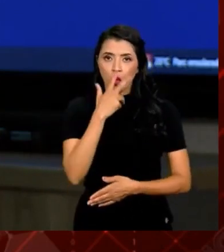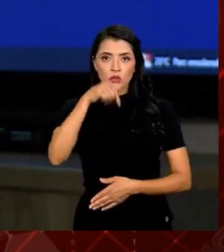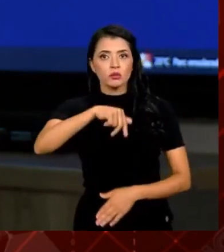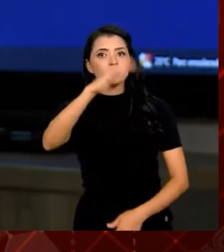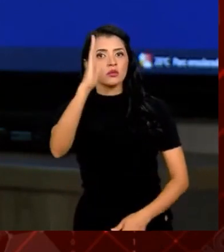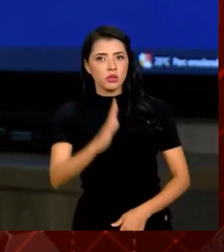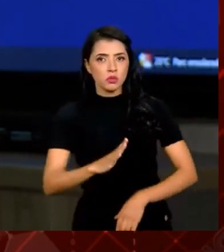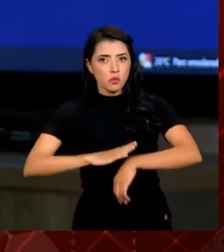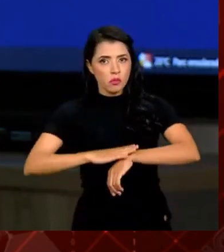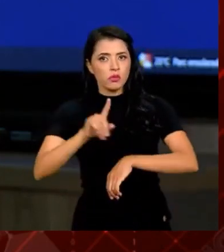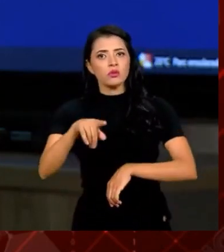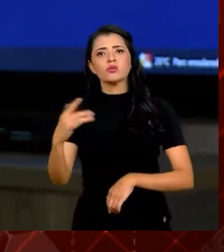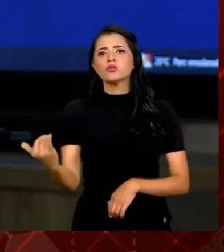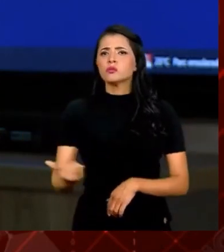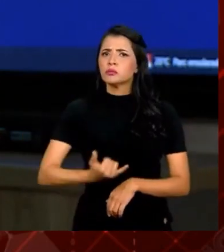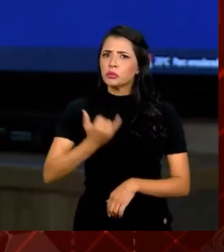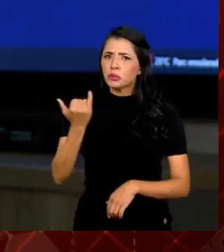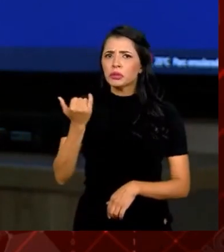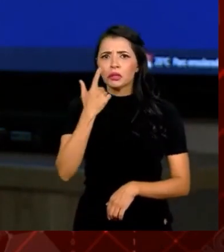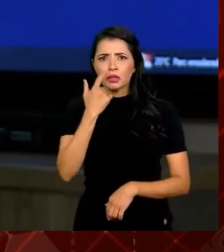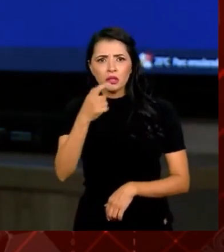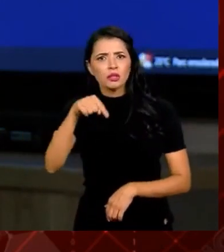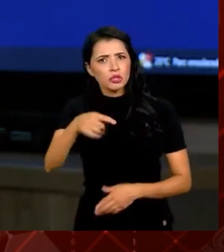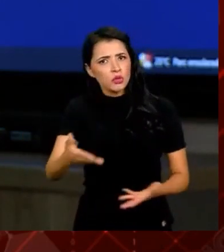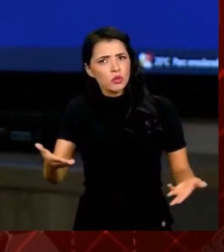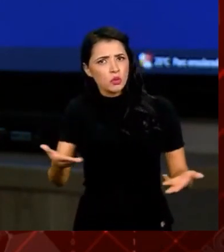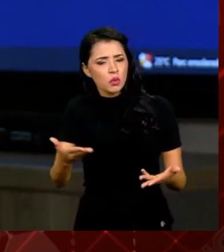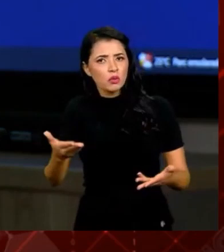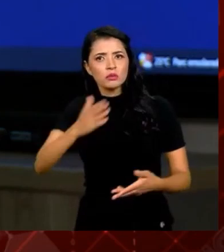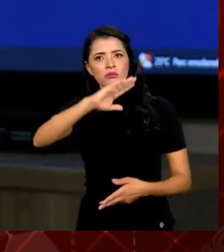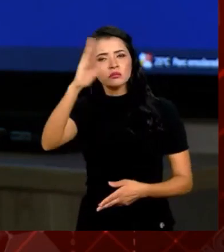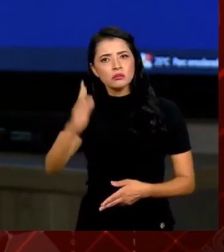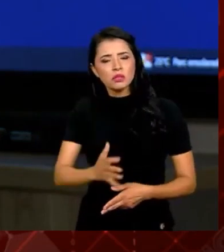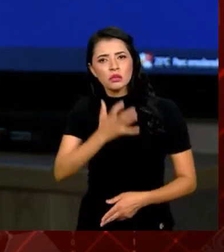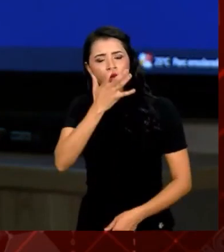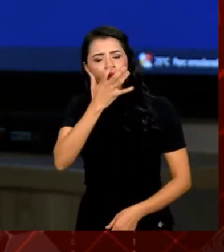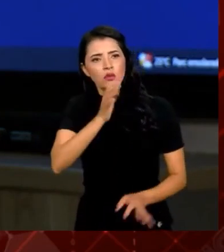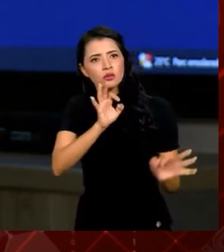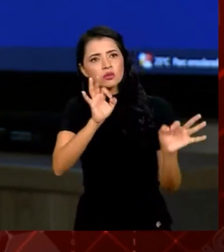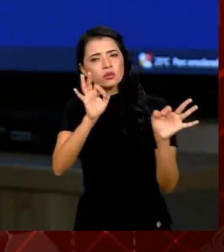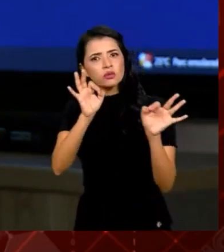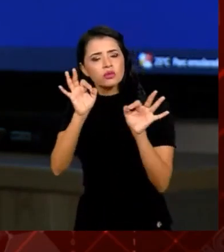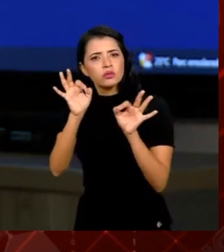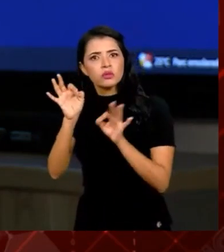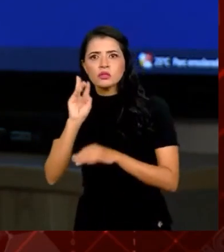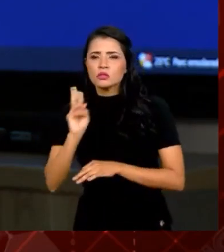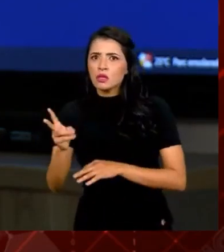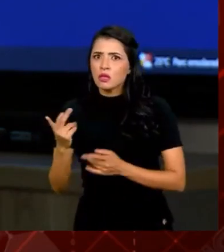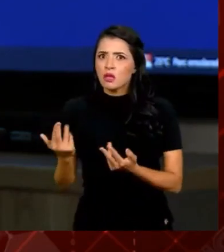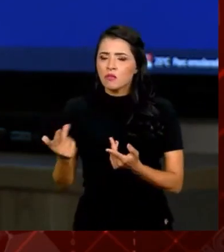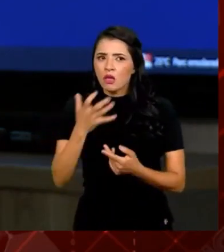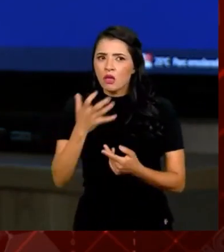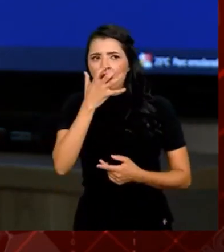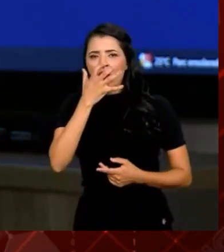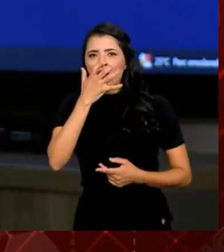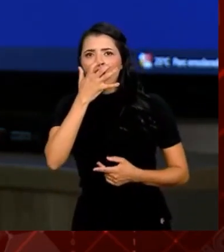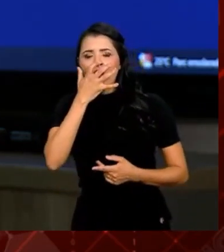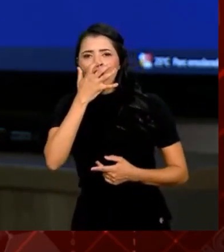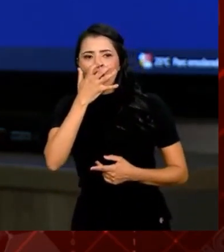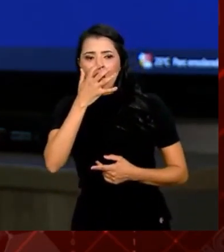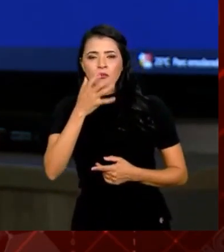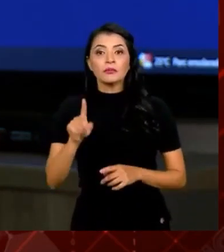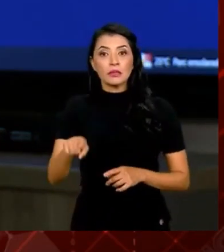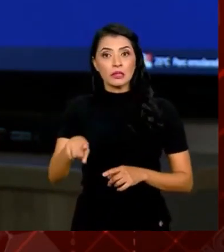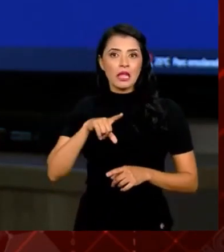Vermelho. Muito importante, muito interessante. O Brasil está sendo olhado pelo mundo inteiro, como sempre foi observado, inclusive com